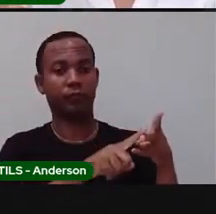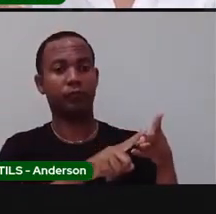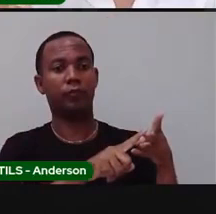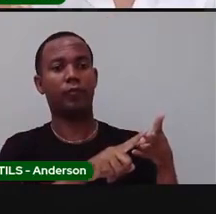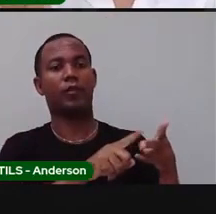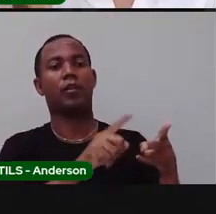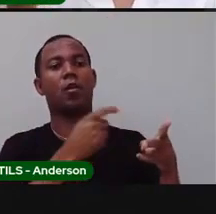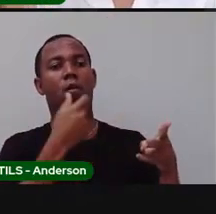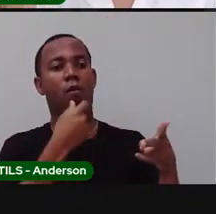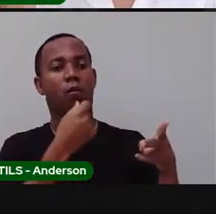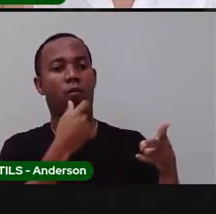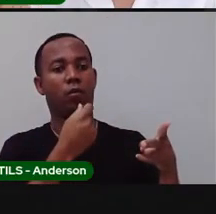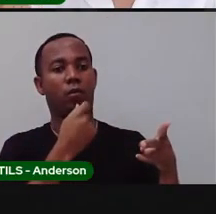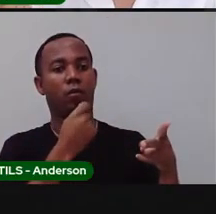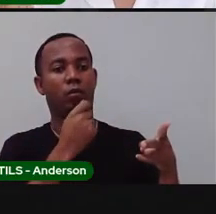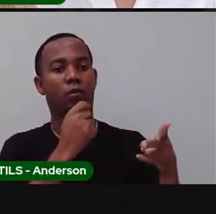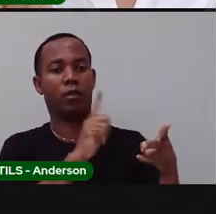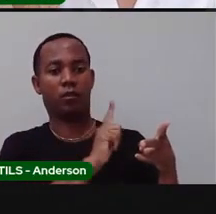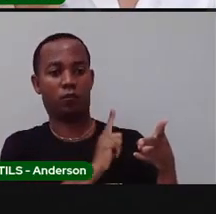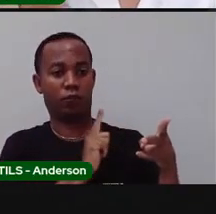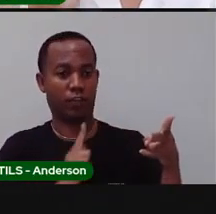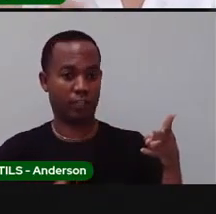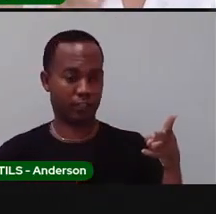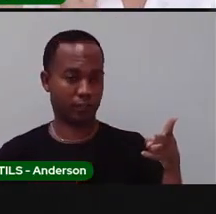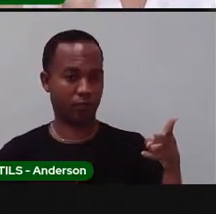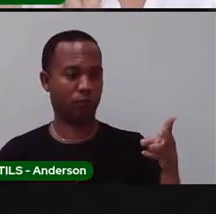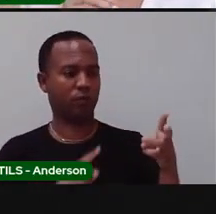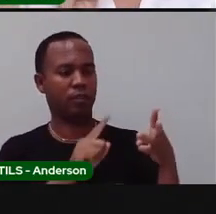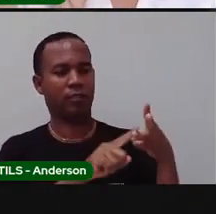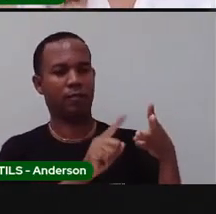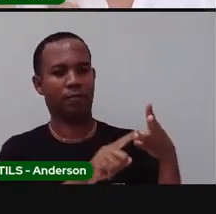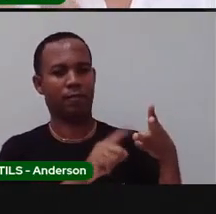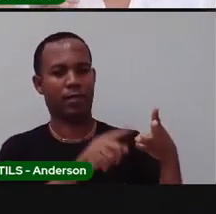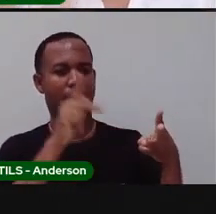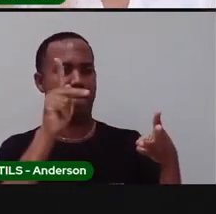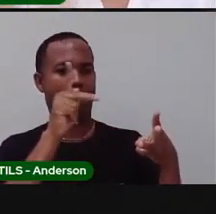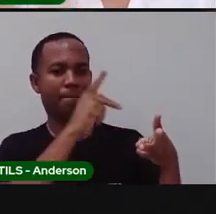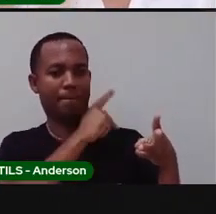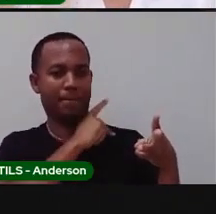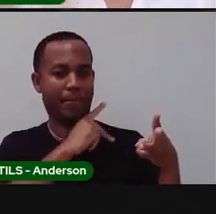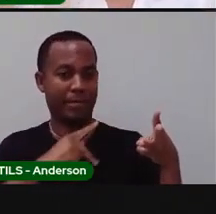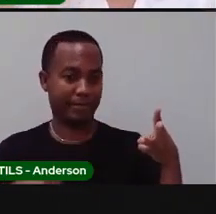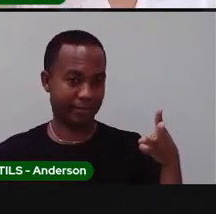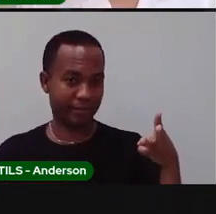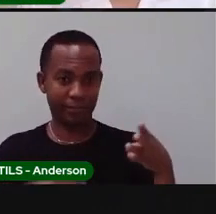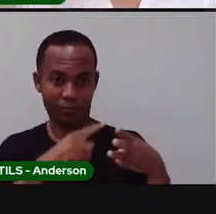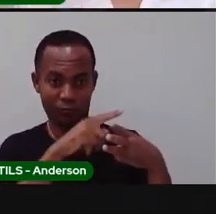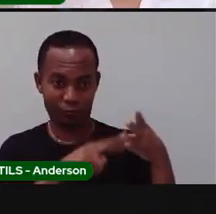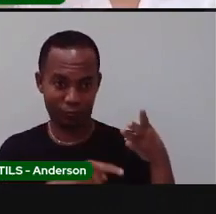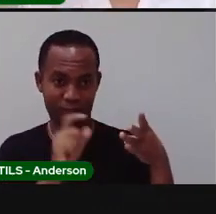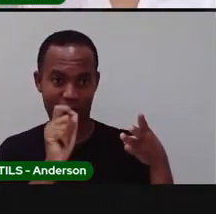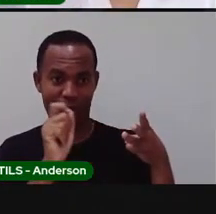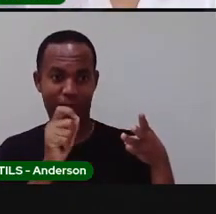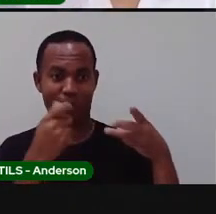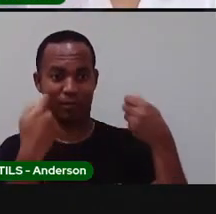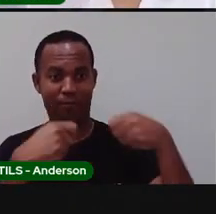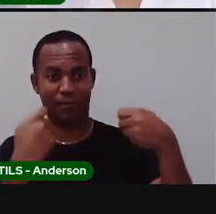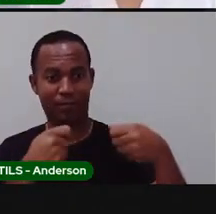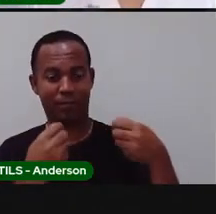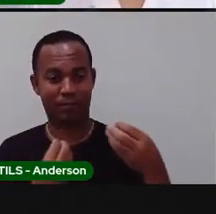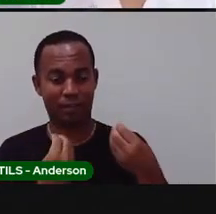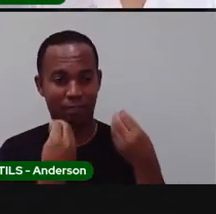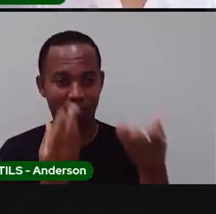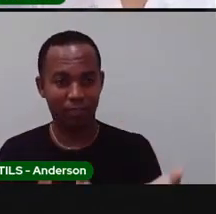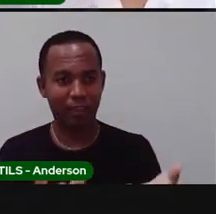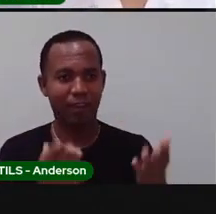presidente, na verdade, Jair Bolsonaro? Pronto. A igualdade de condições para o acesso e permanência na escola.